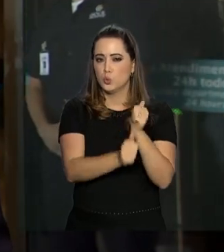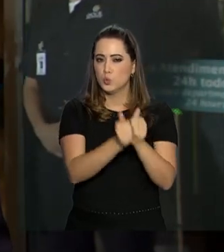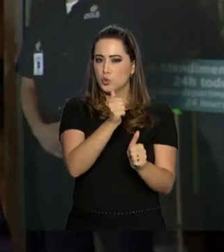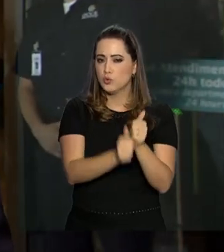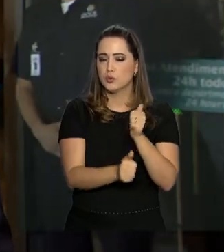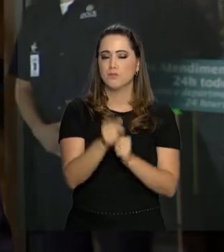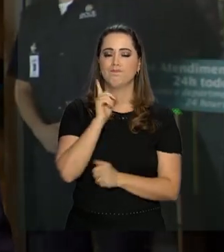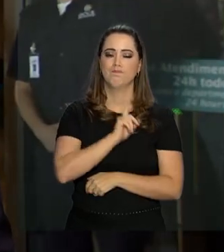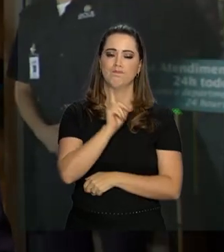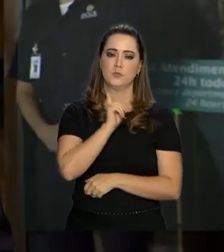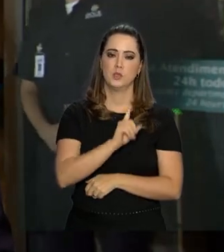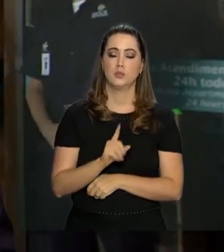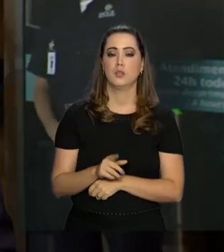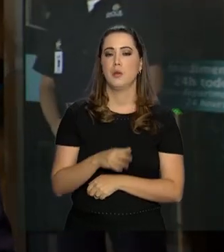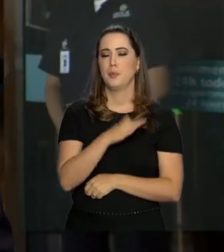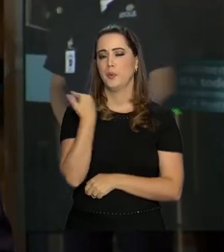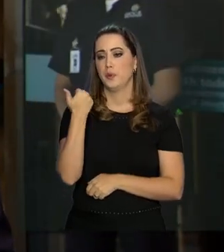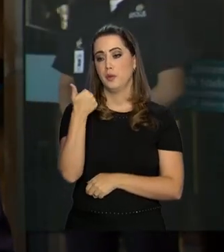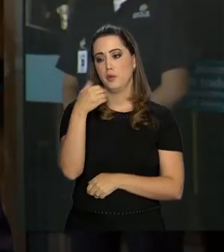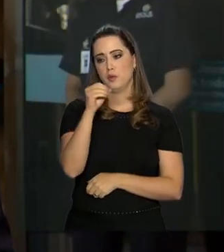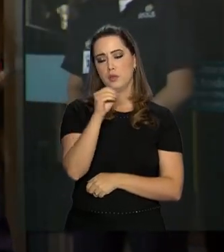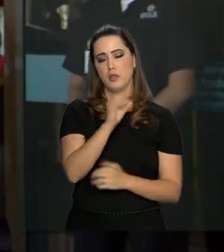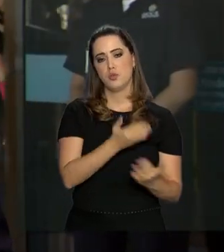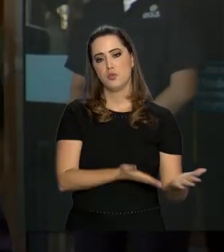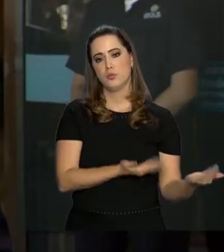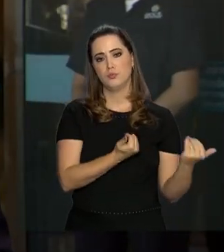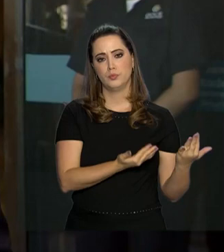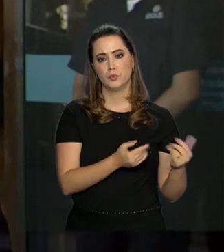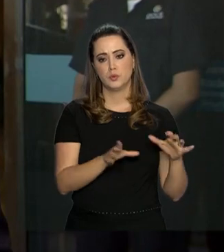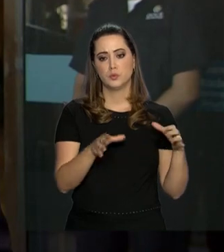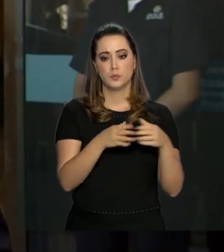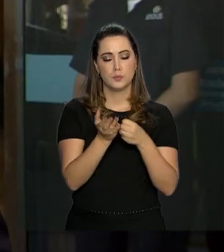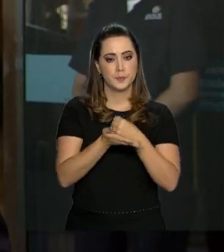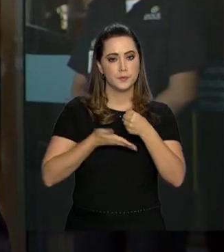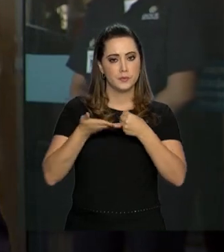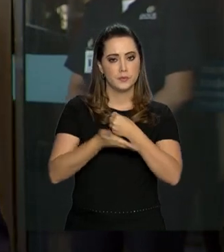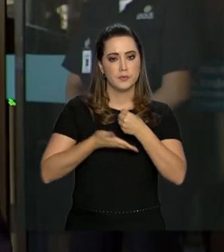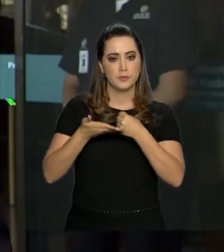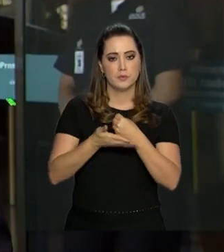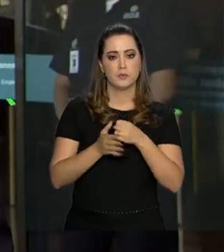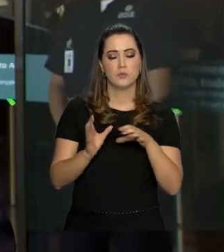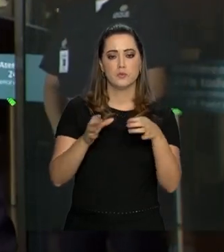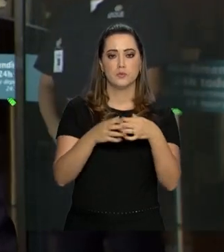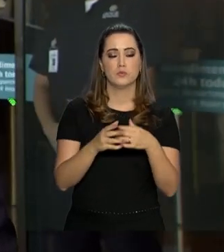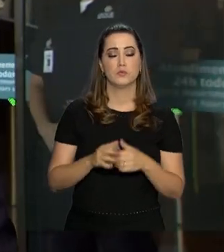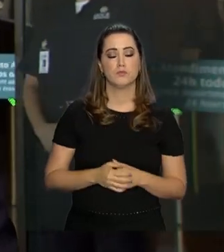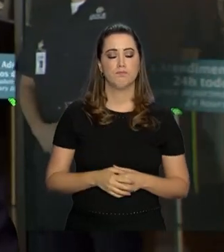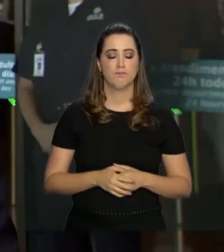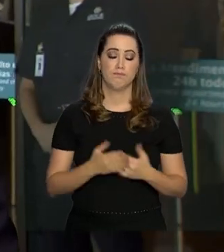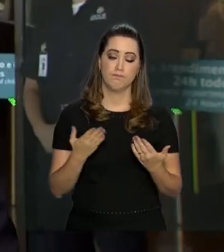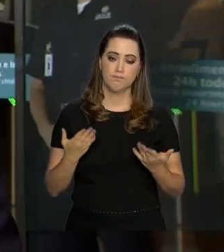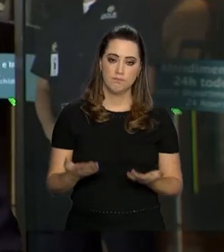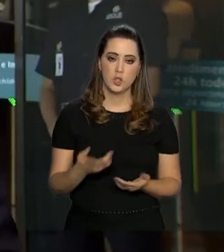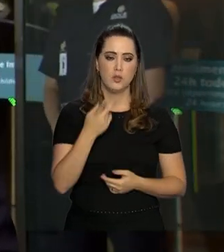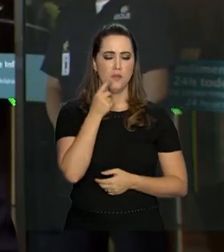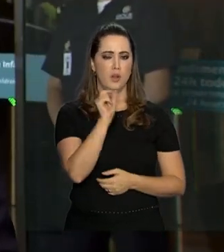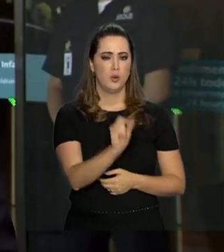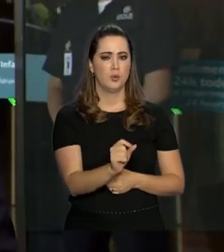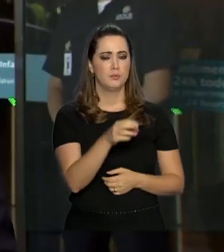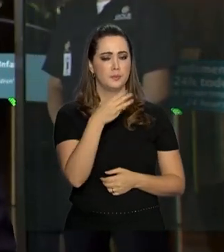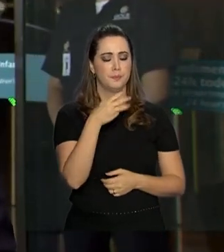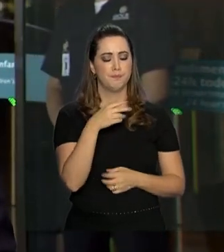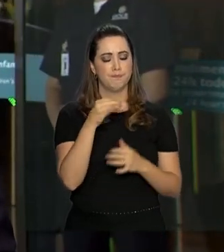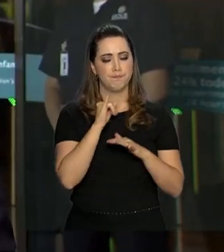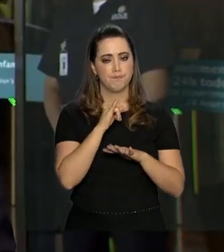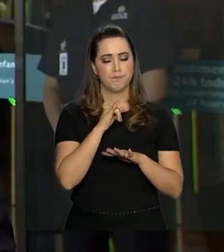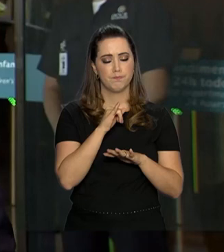vitimando 10 adolescentes que faziam parte das categorias de base do clube. A esse respeito, o